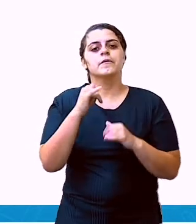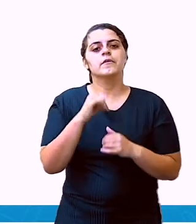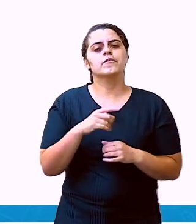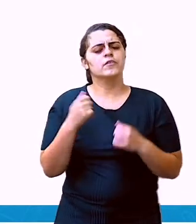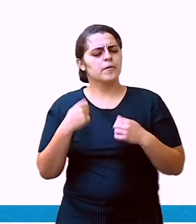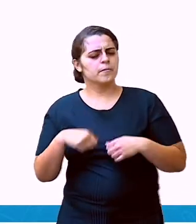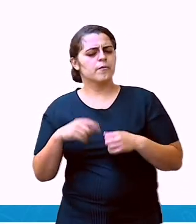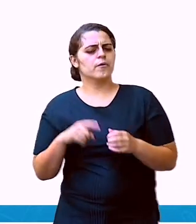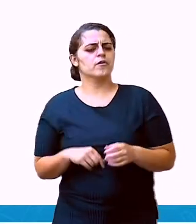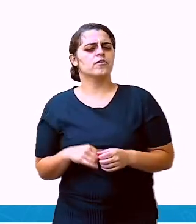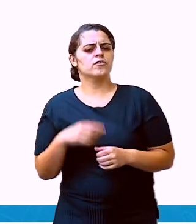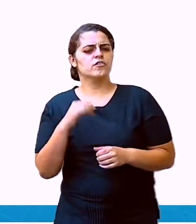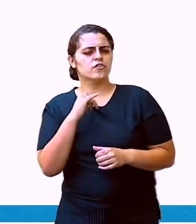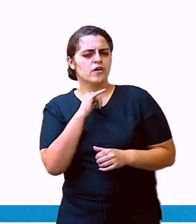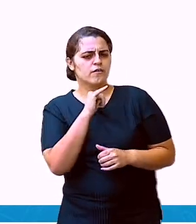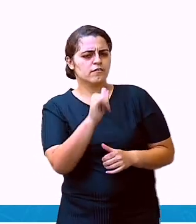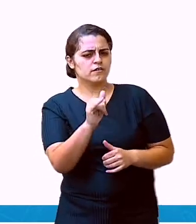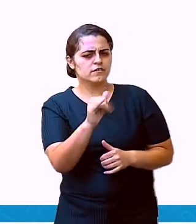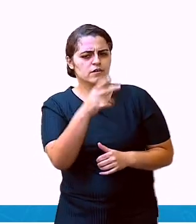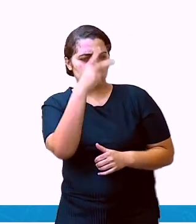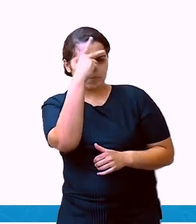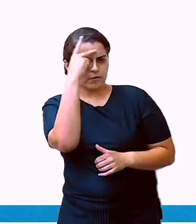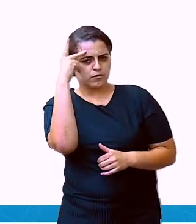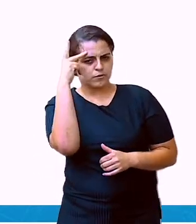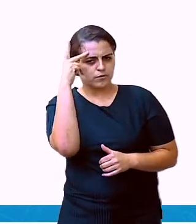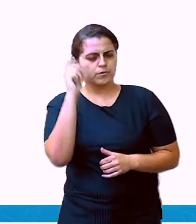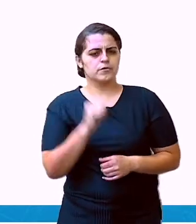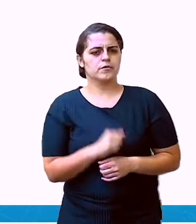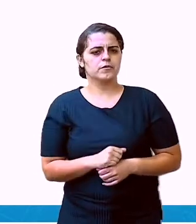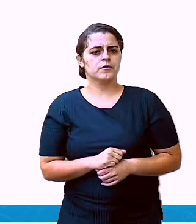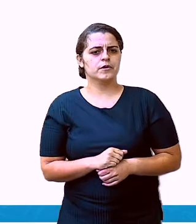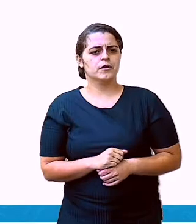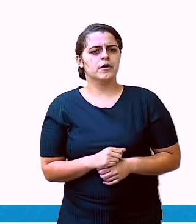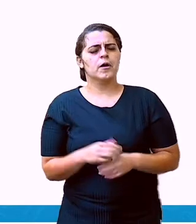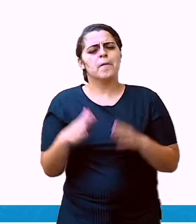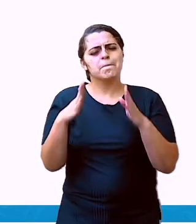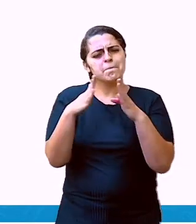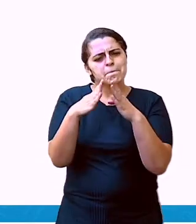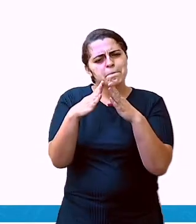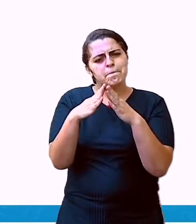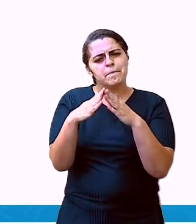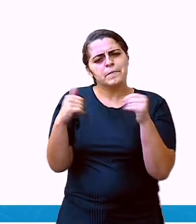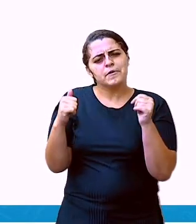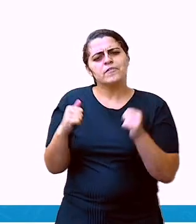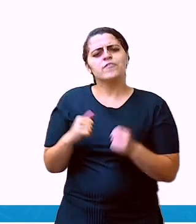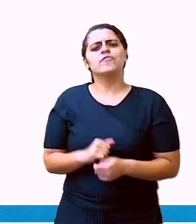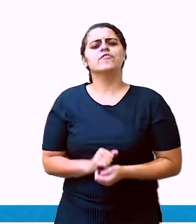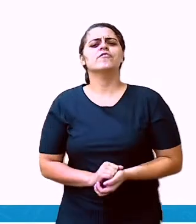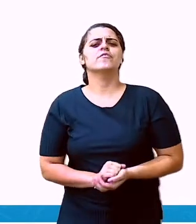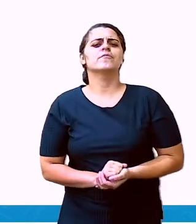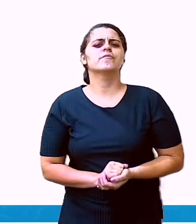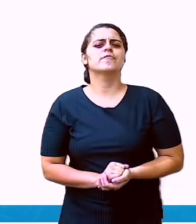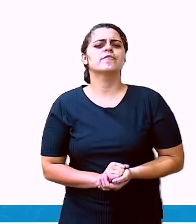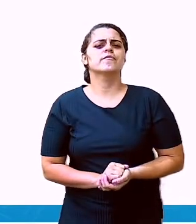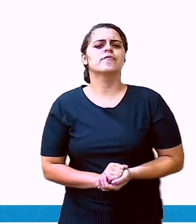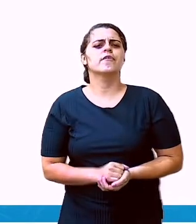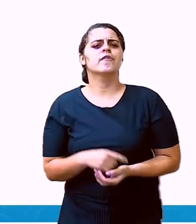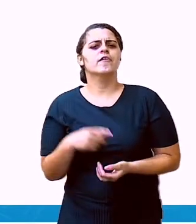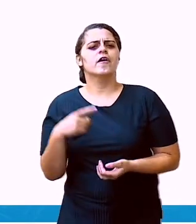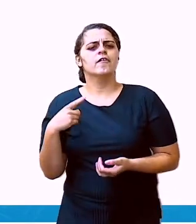avisar alguém de alguma coisa. Você pode fazer um pedido.